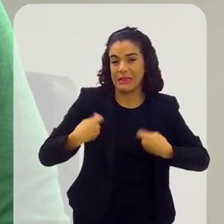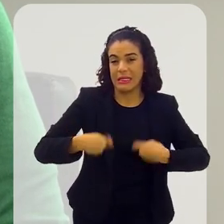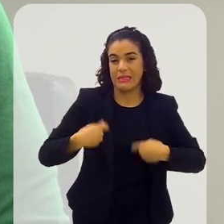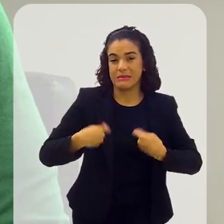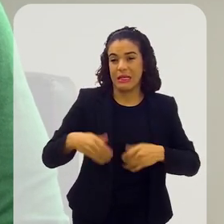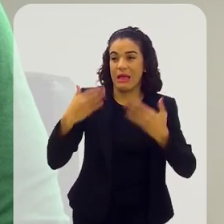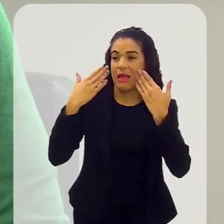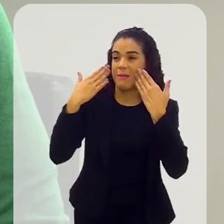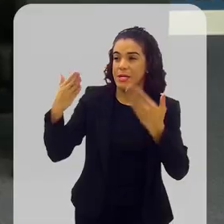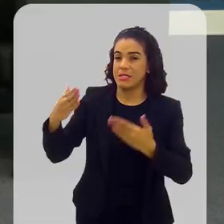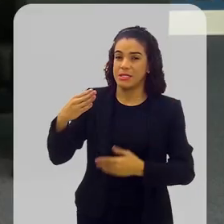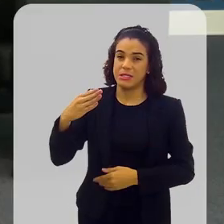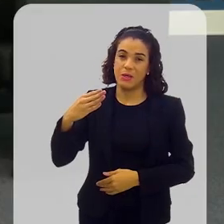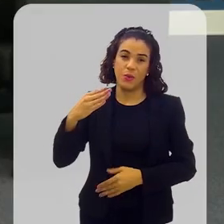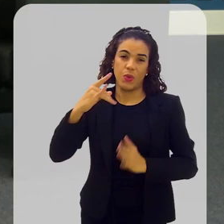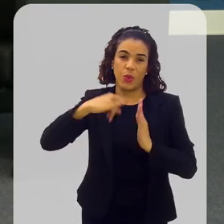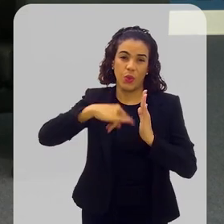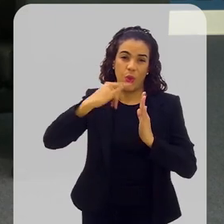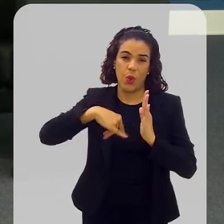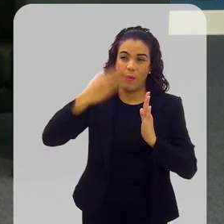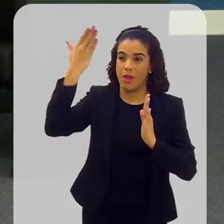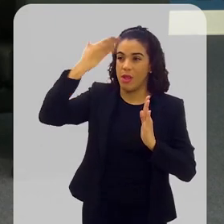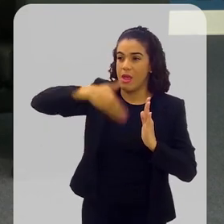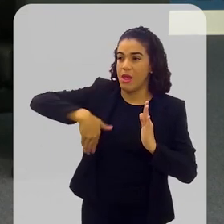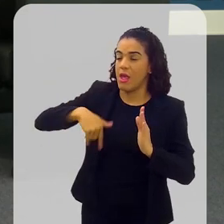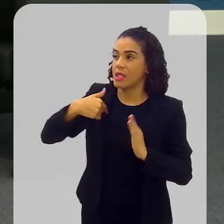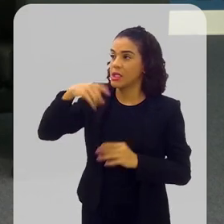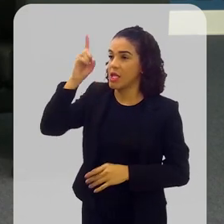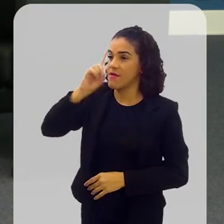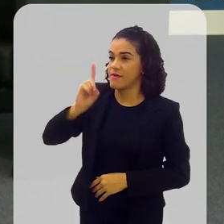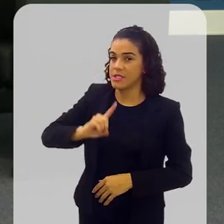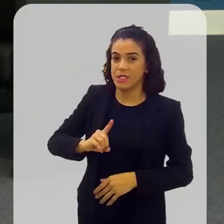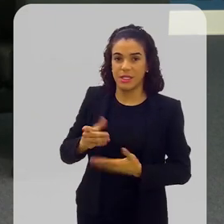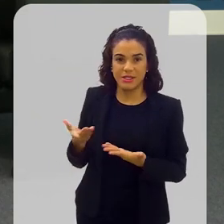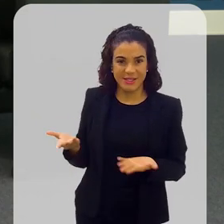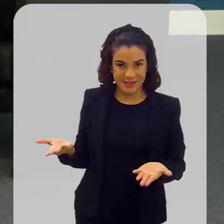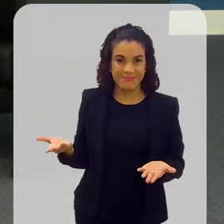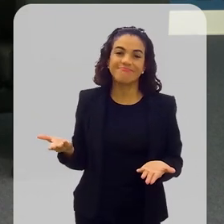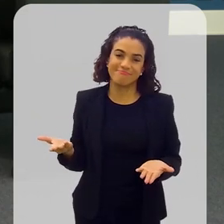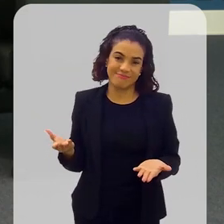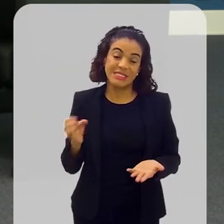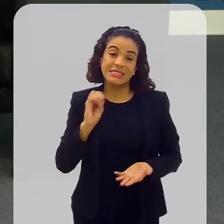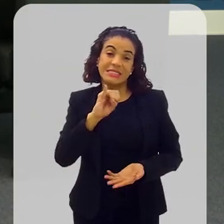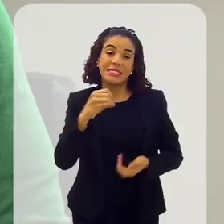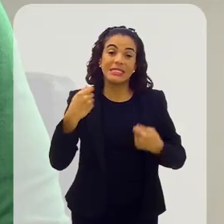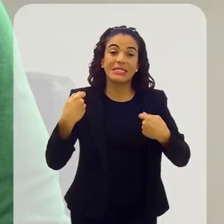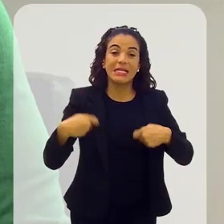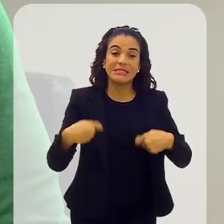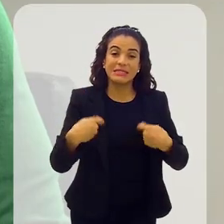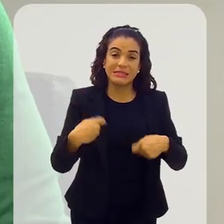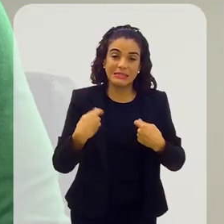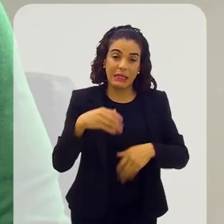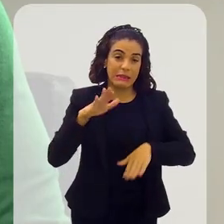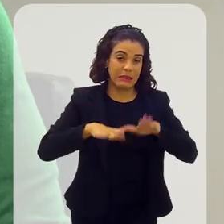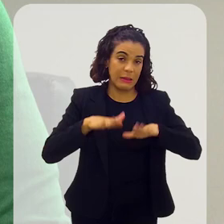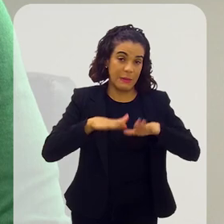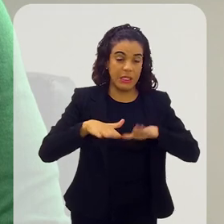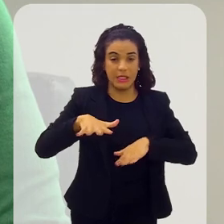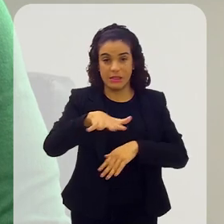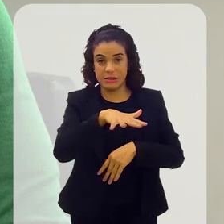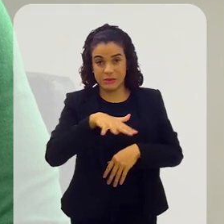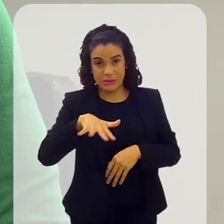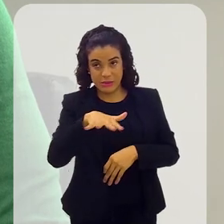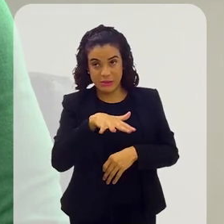a apresentação de documentos comprobatórios da deficiência em si, caso isso seja necessário,